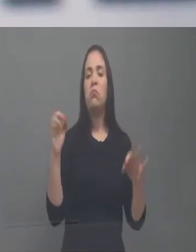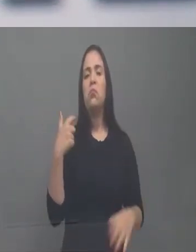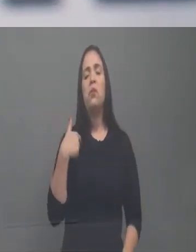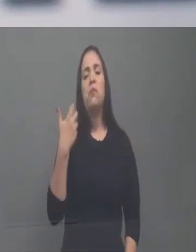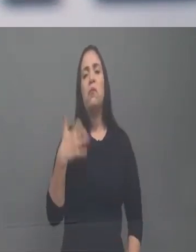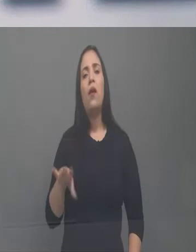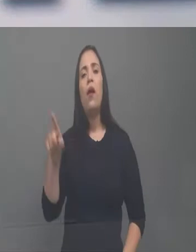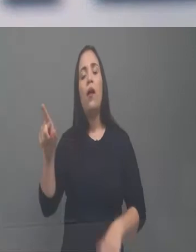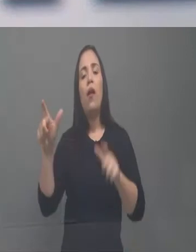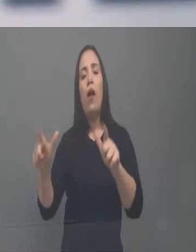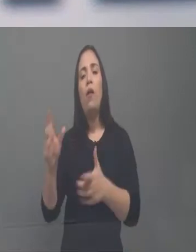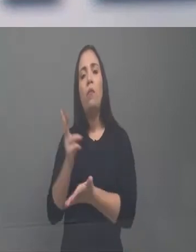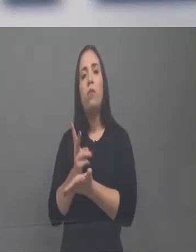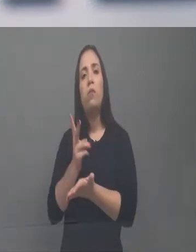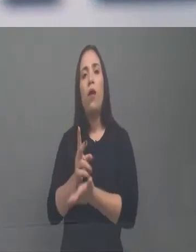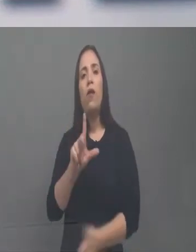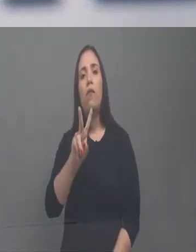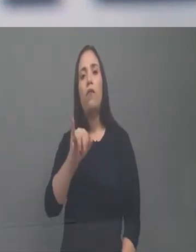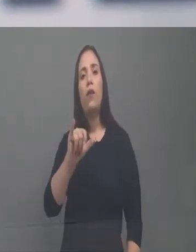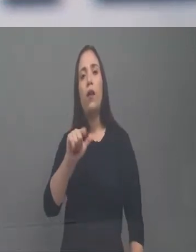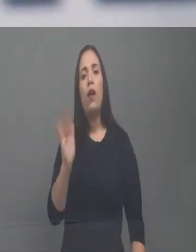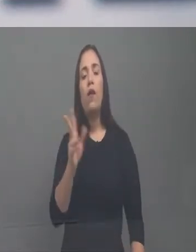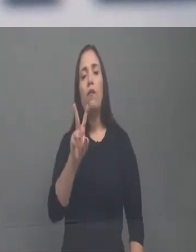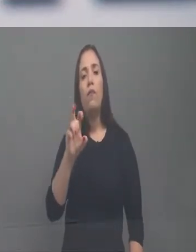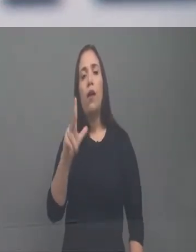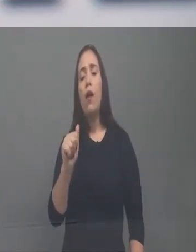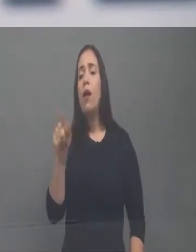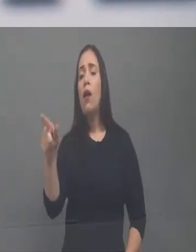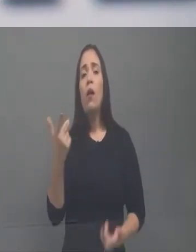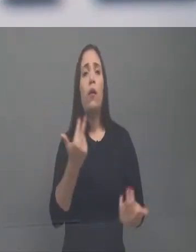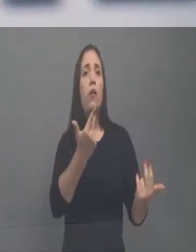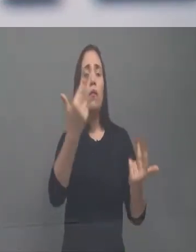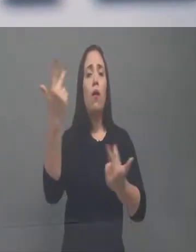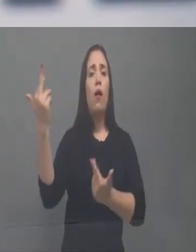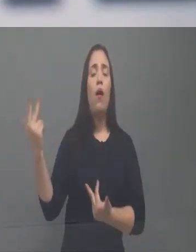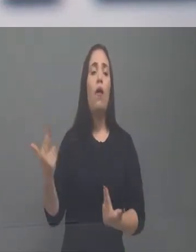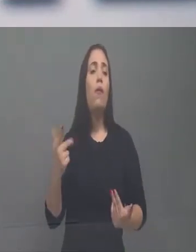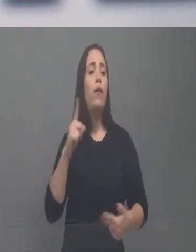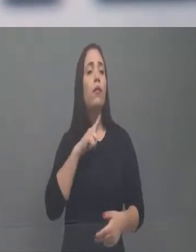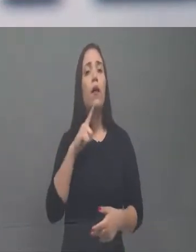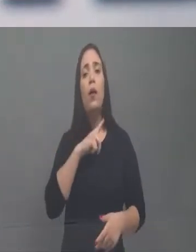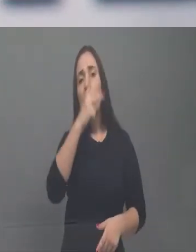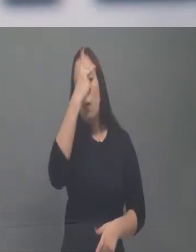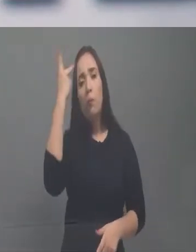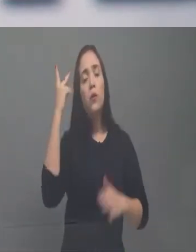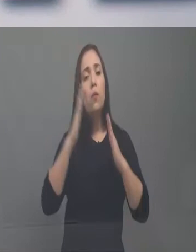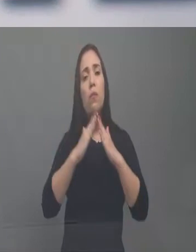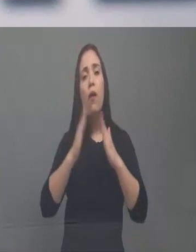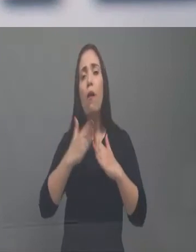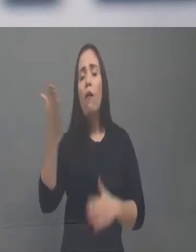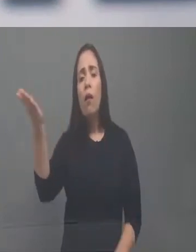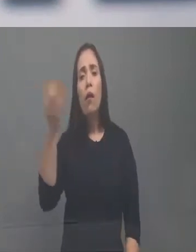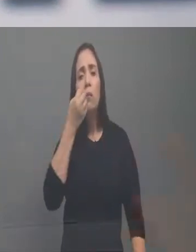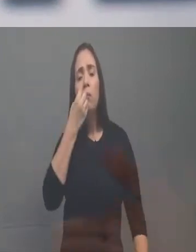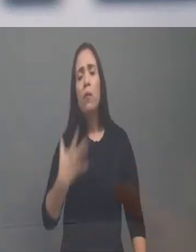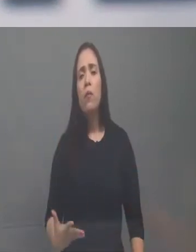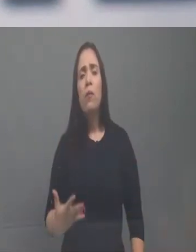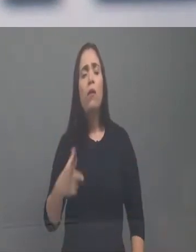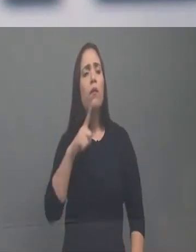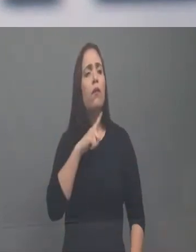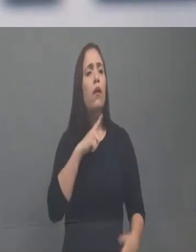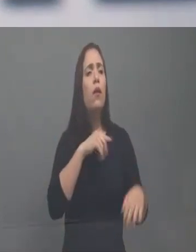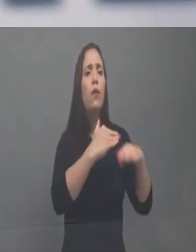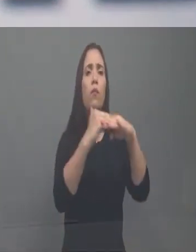Vila Velha é um bairro igual aos outros. Lá no Vila Velha tem gente excelente, como tem em todos os bairros. Então, eu não